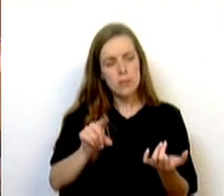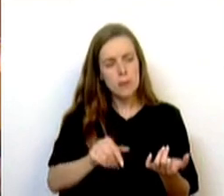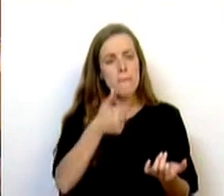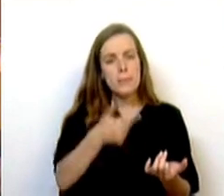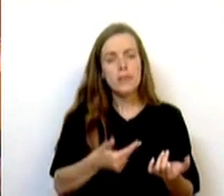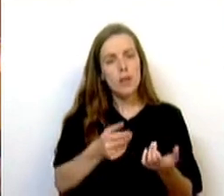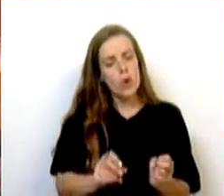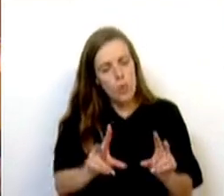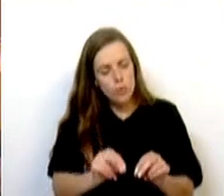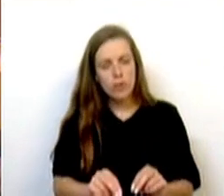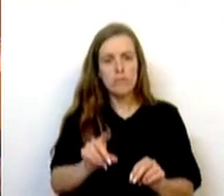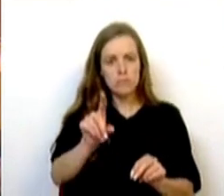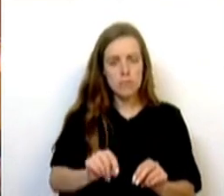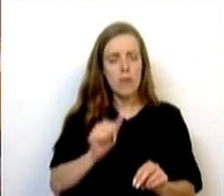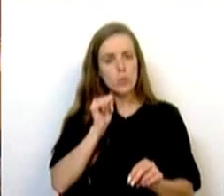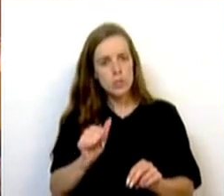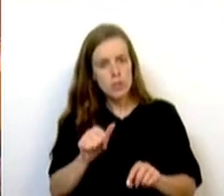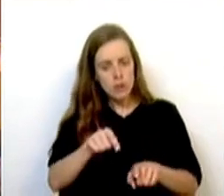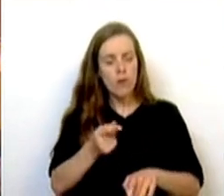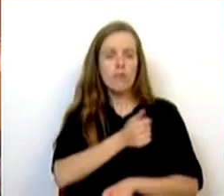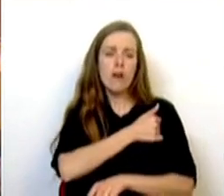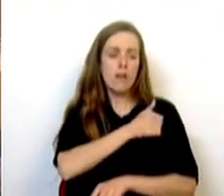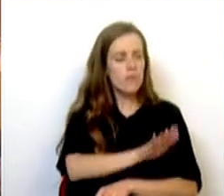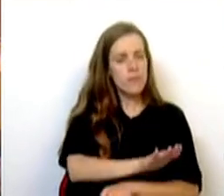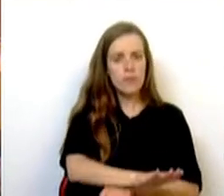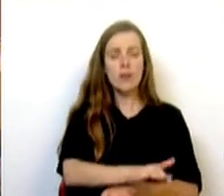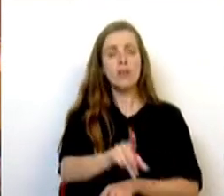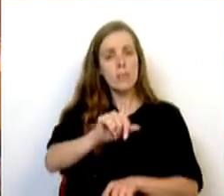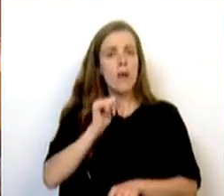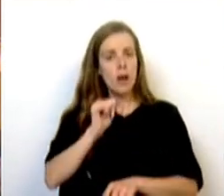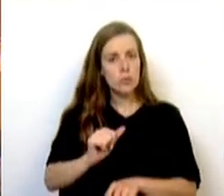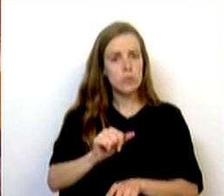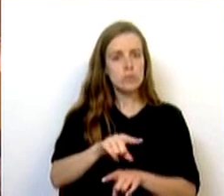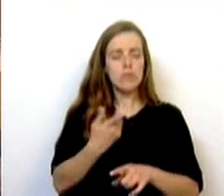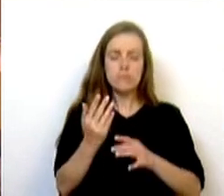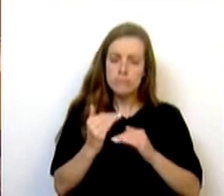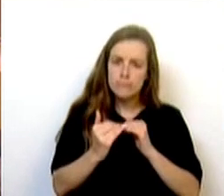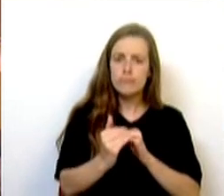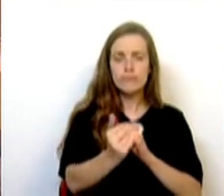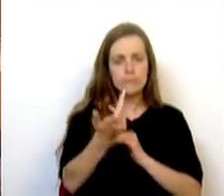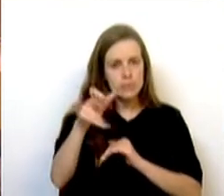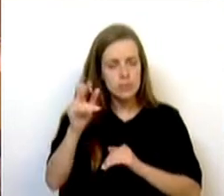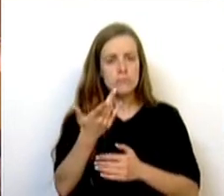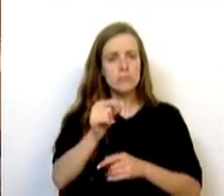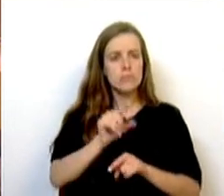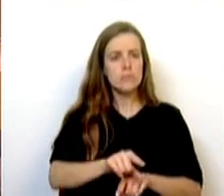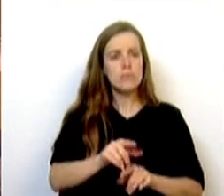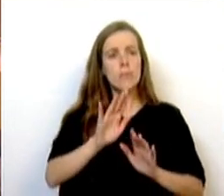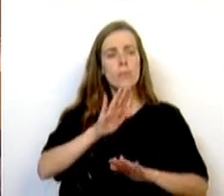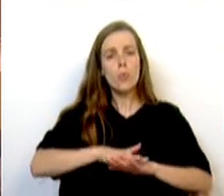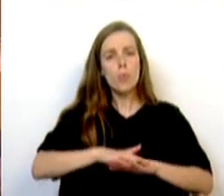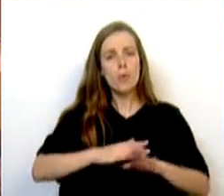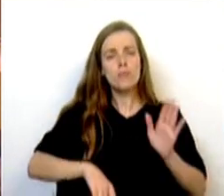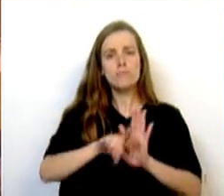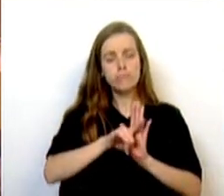da sua autorização de residência e ou concessão da autorização de residência permanente, designadamente pelo regime legal de emissão de passaportes para